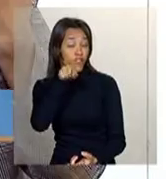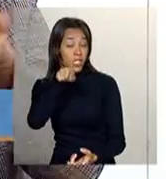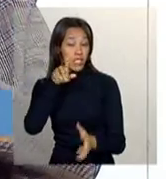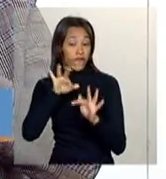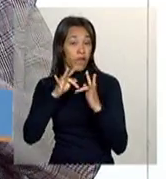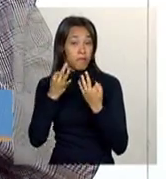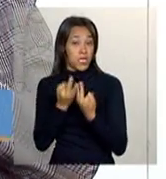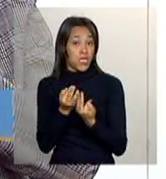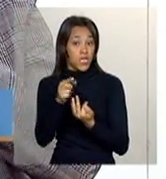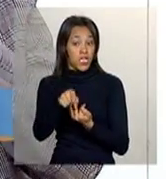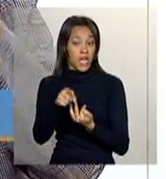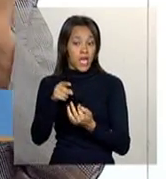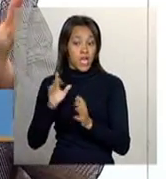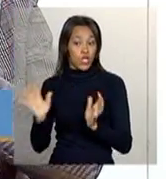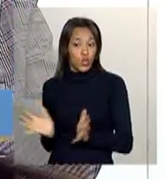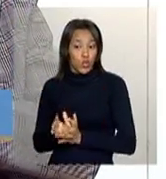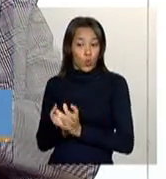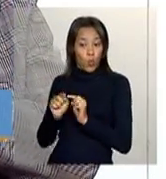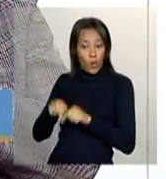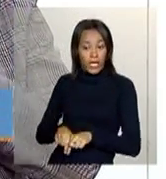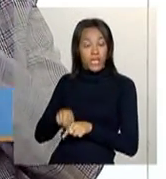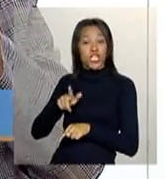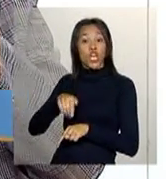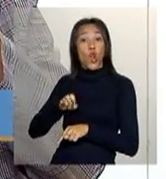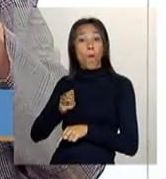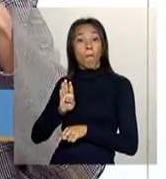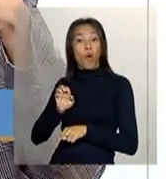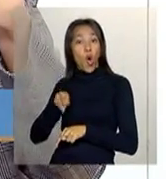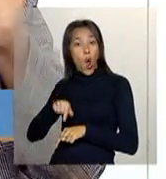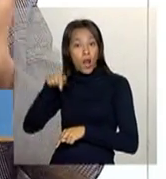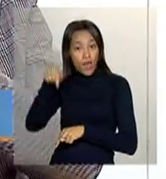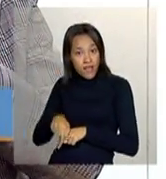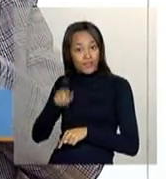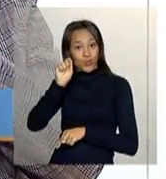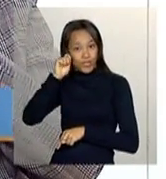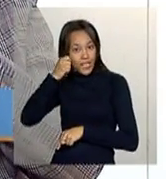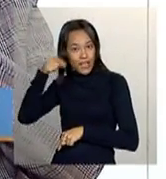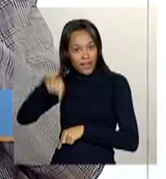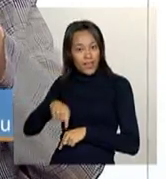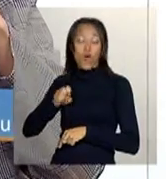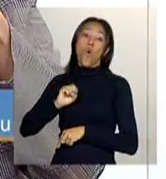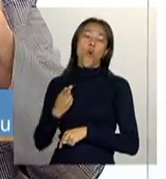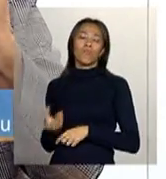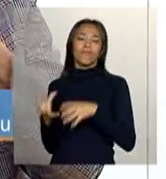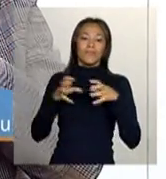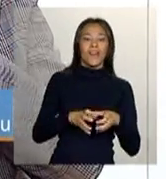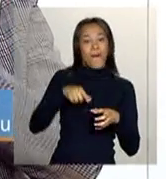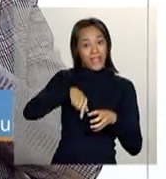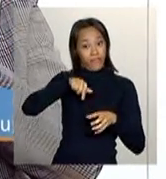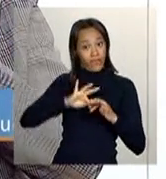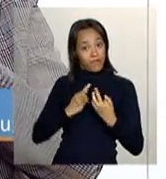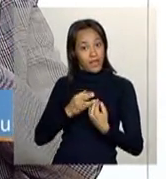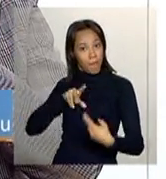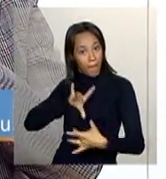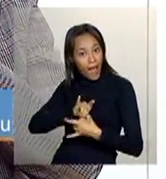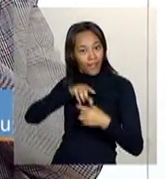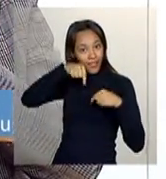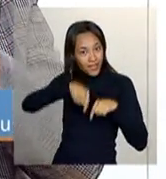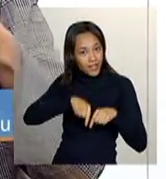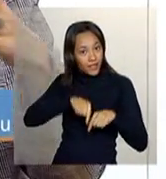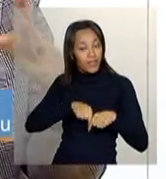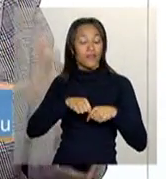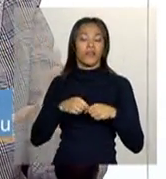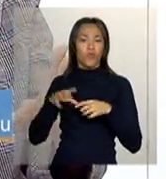família, a família quilombola, porque está em uma comunidade quilombola, ou é uma família extrativista, dentro desses vários